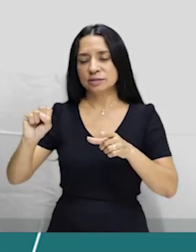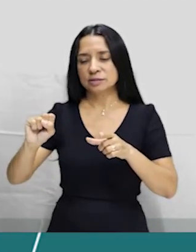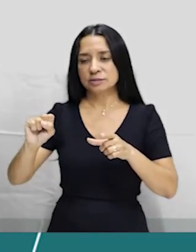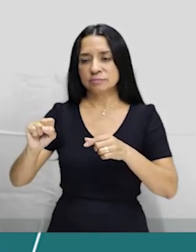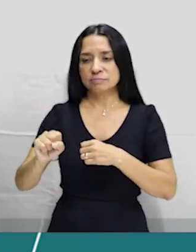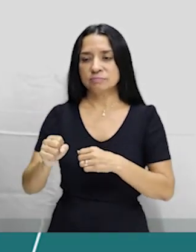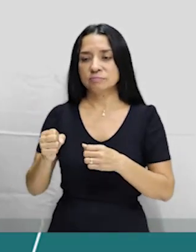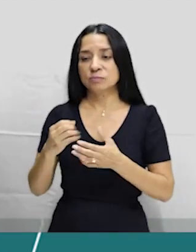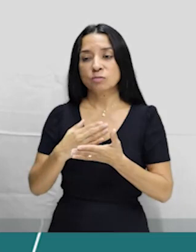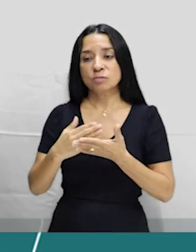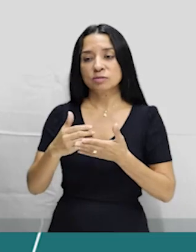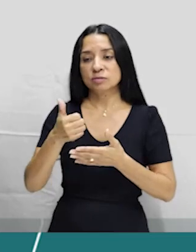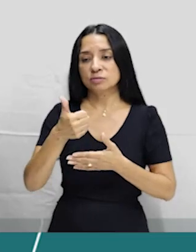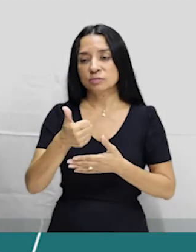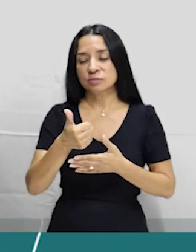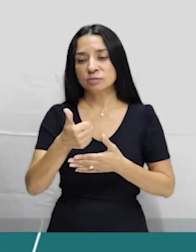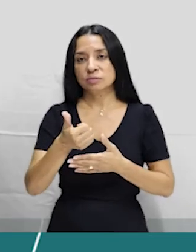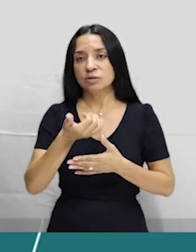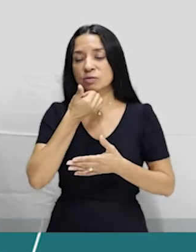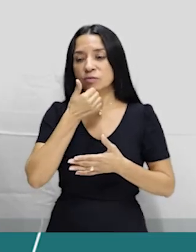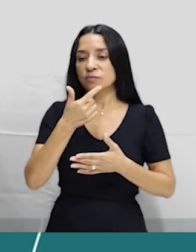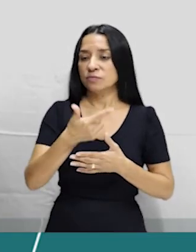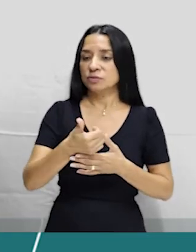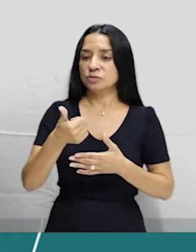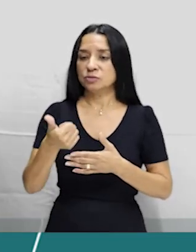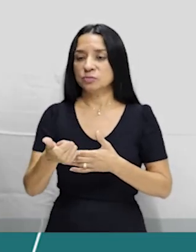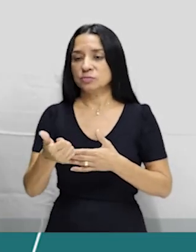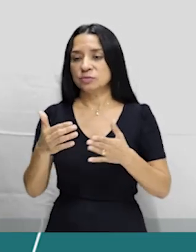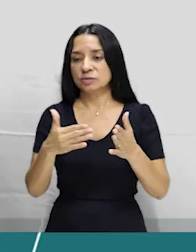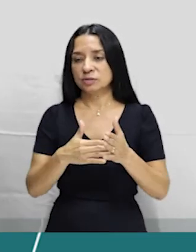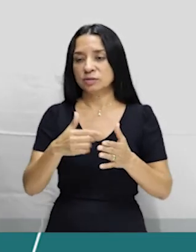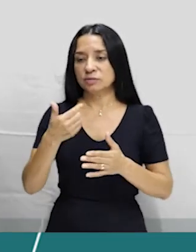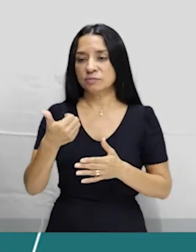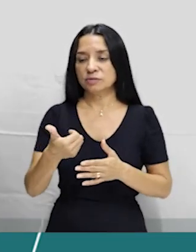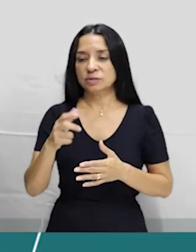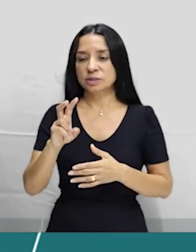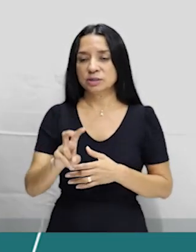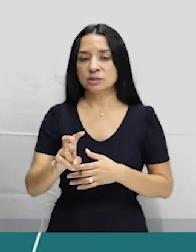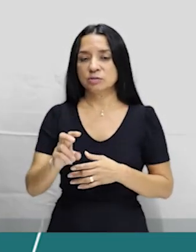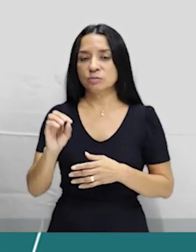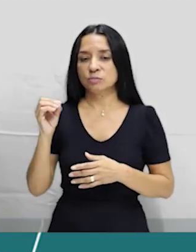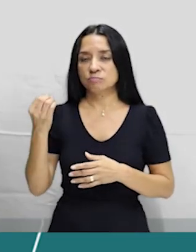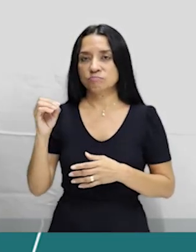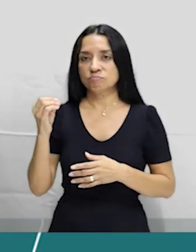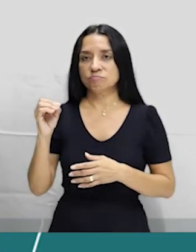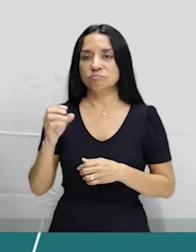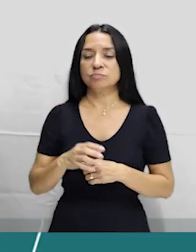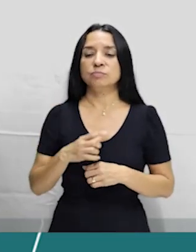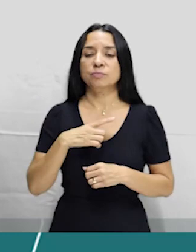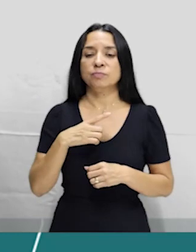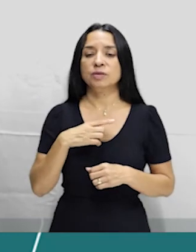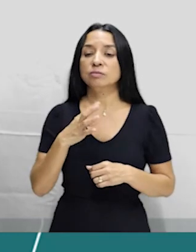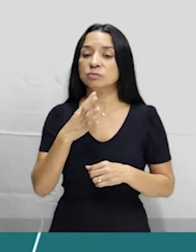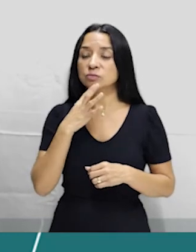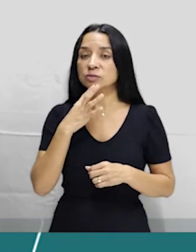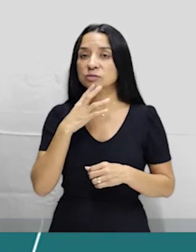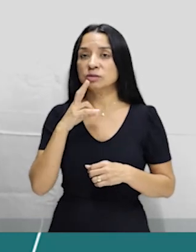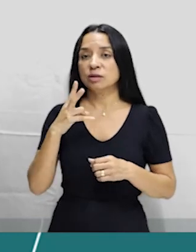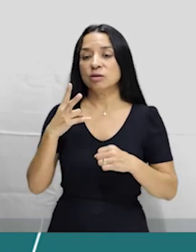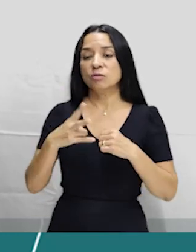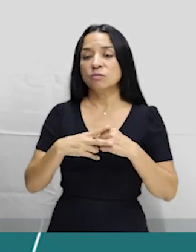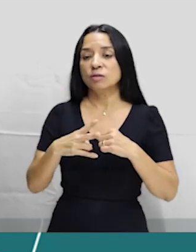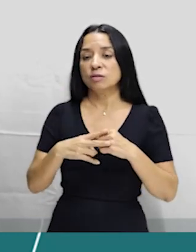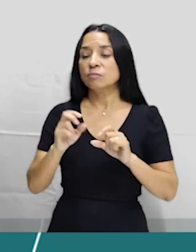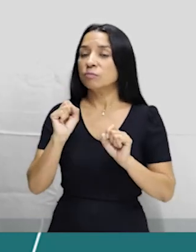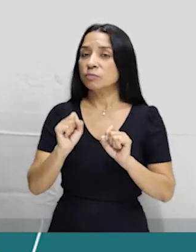Então, terá lugar não, estarei, né? Então, nós temos que conhecer o verbo para